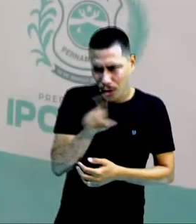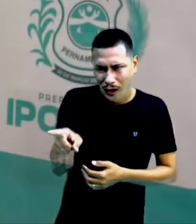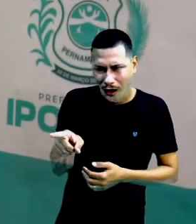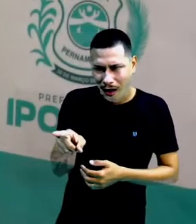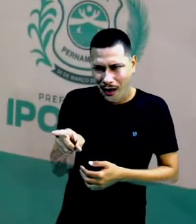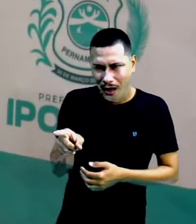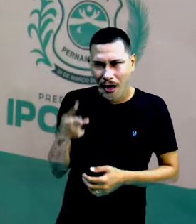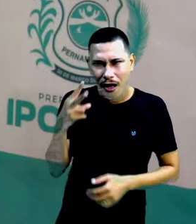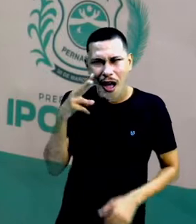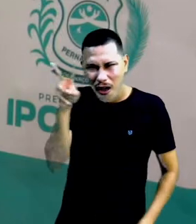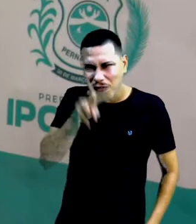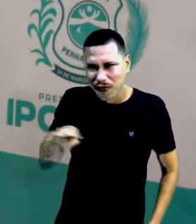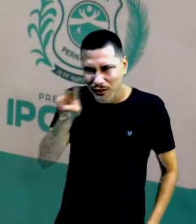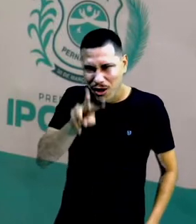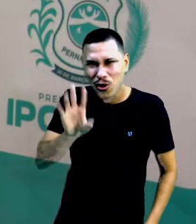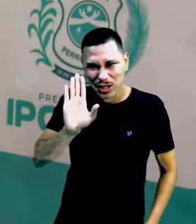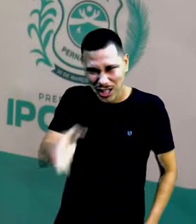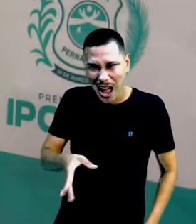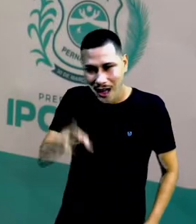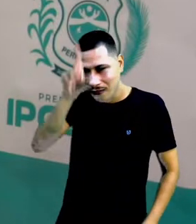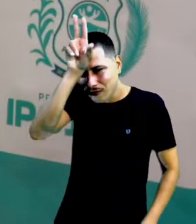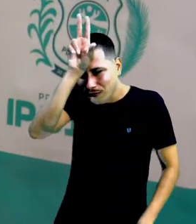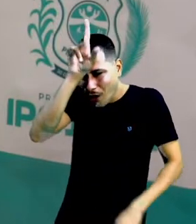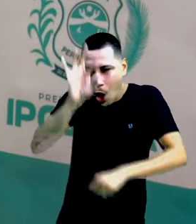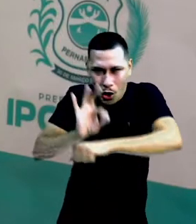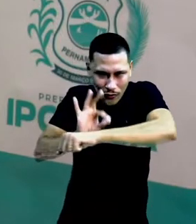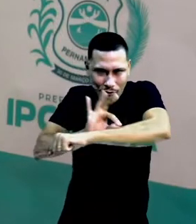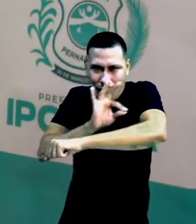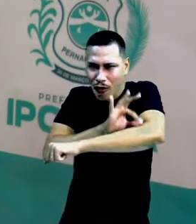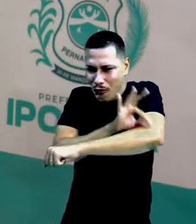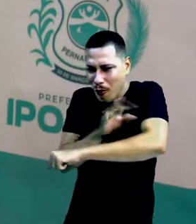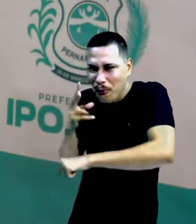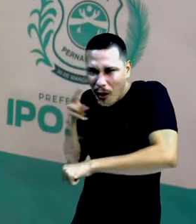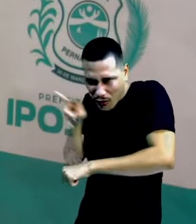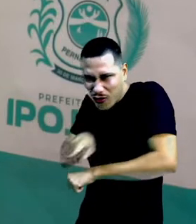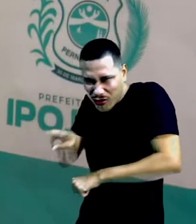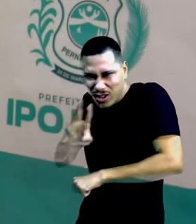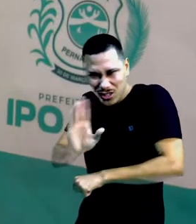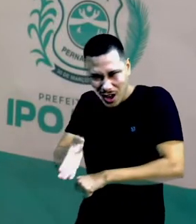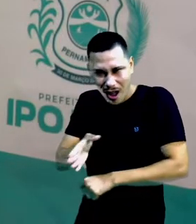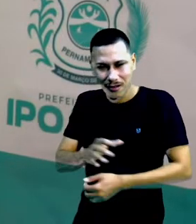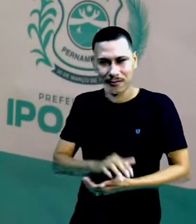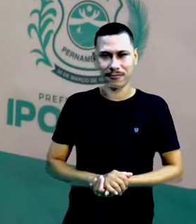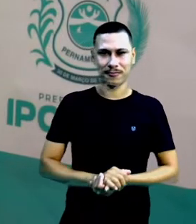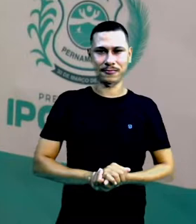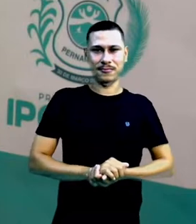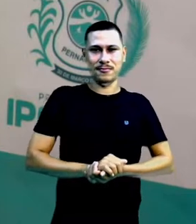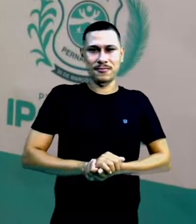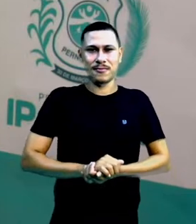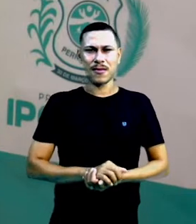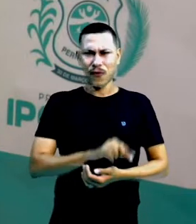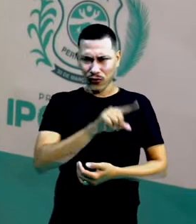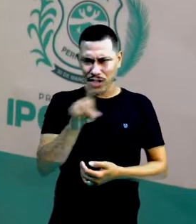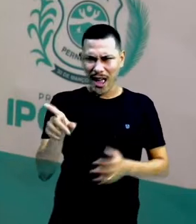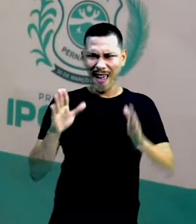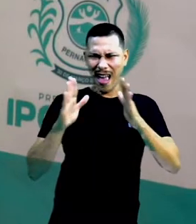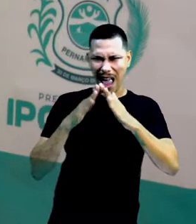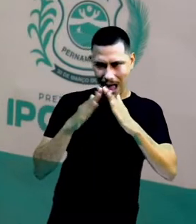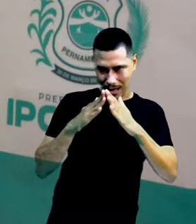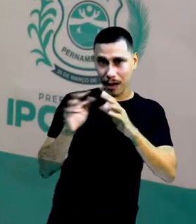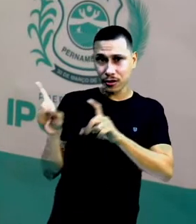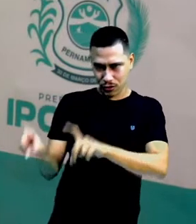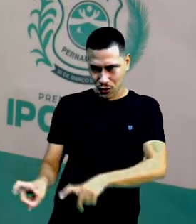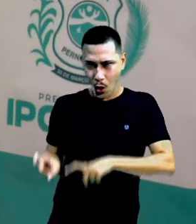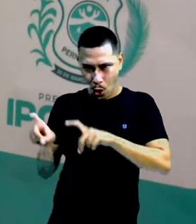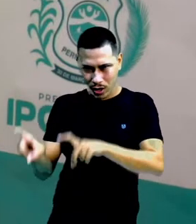viu essas fileirinhas de formiga na vida? Hum, você que mora aí na zona rural, não é